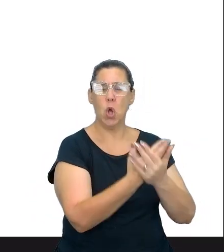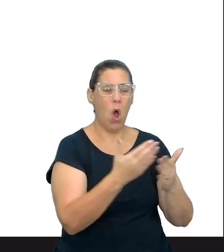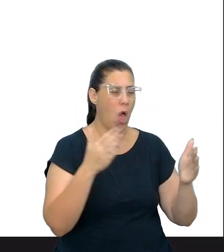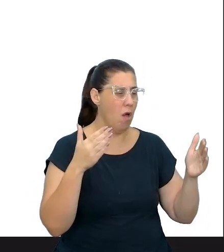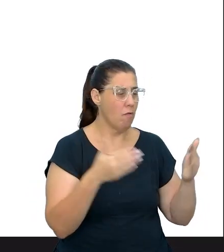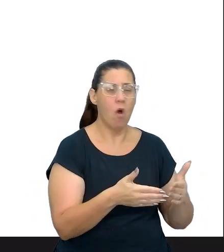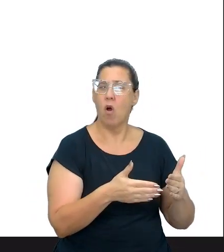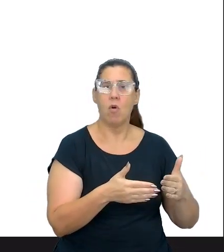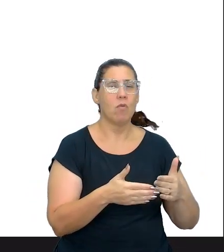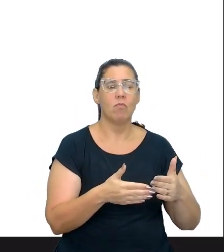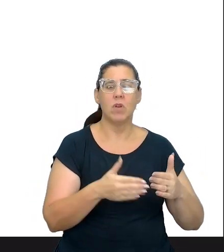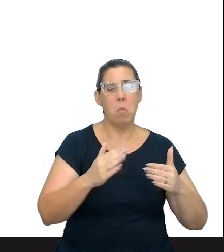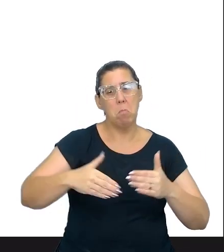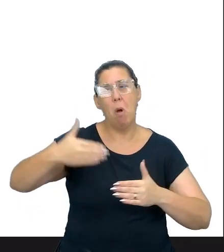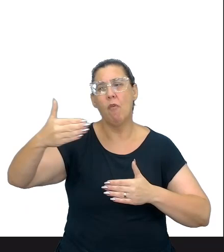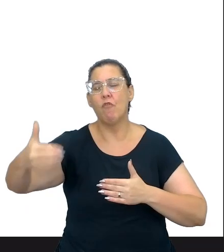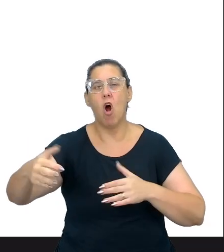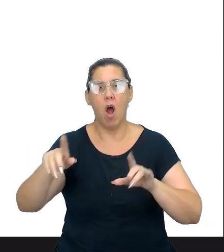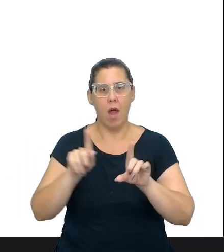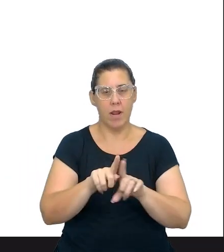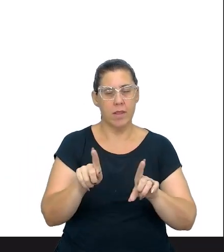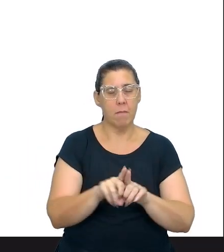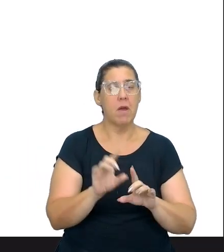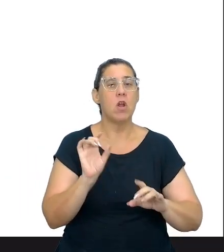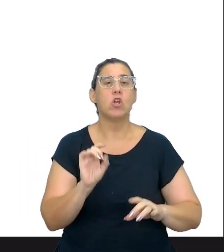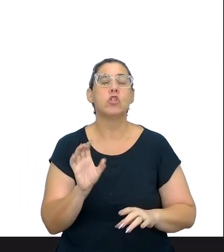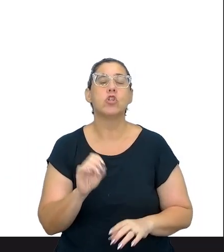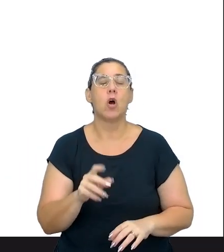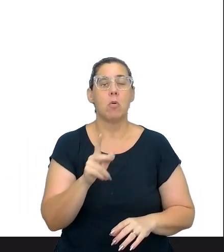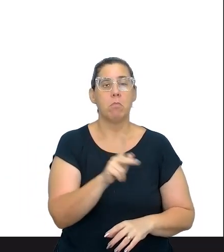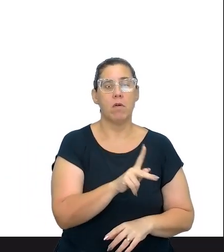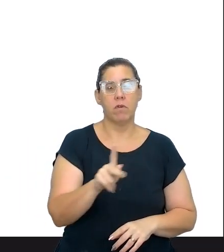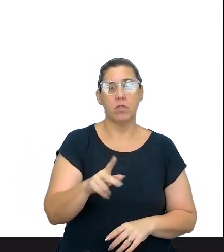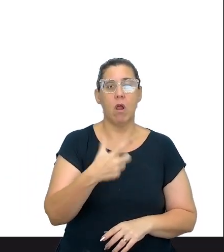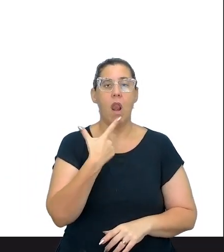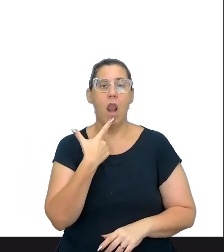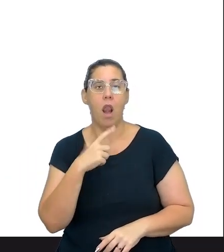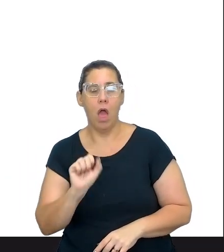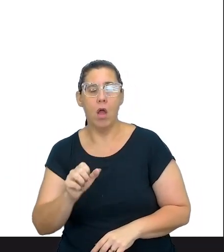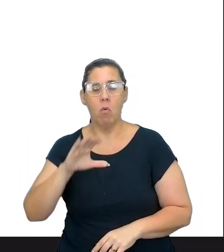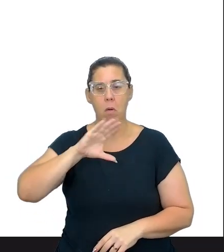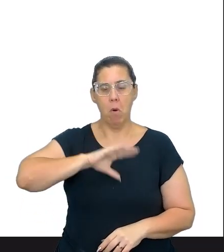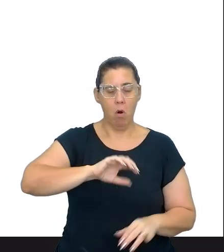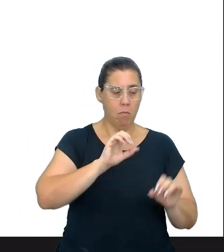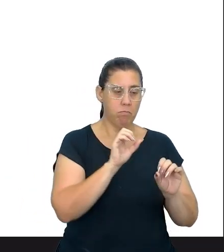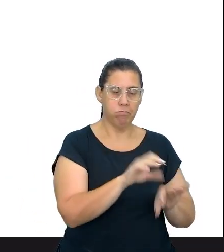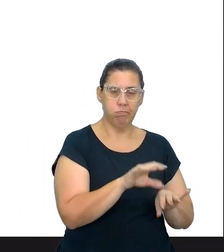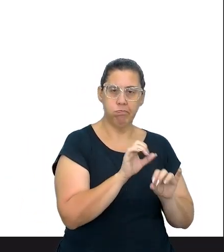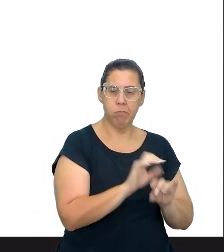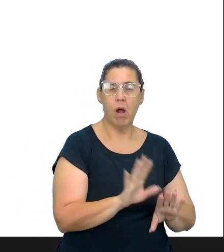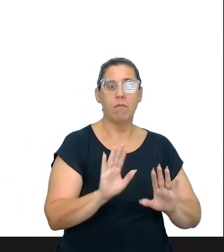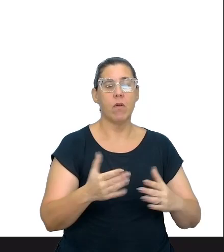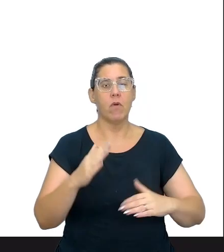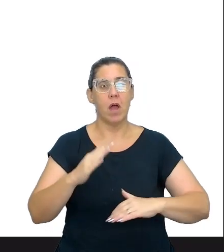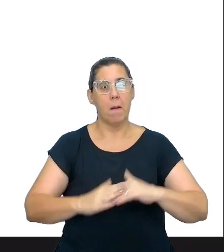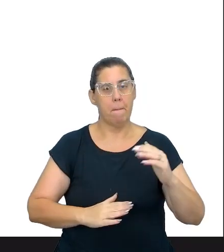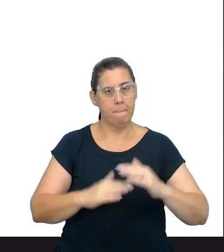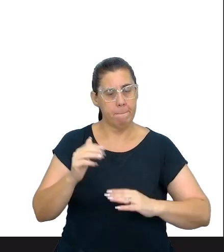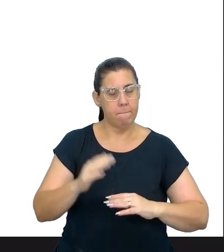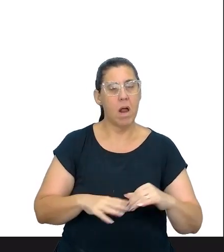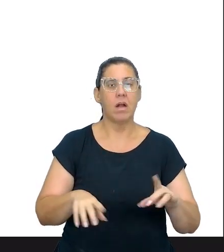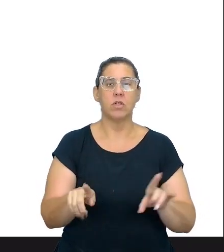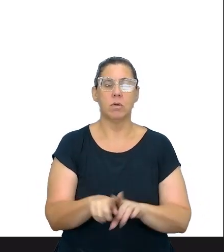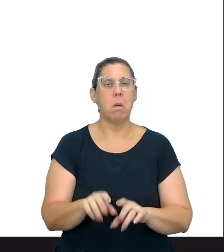apenas competência do professor de língua portuguesa ensinar isso. Essas práticas de leitura escrita, como reflexão da